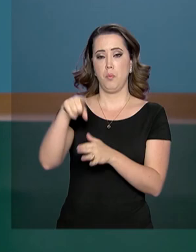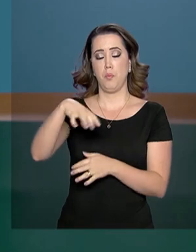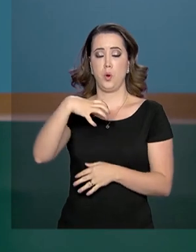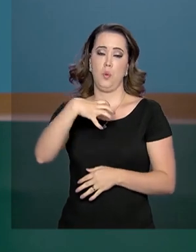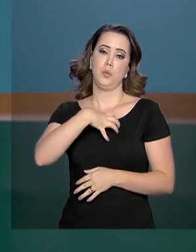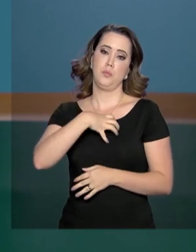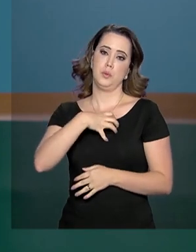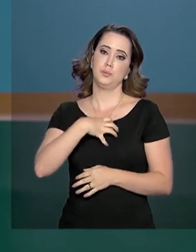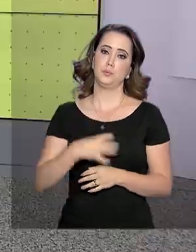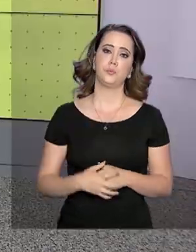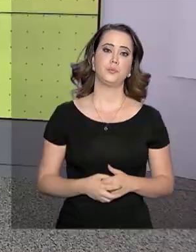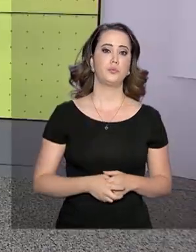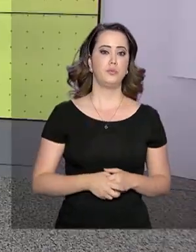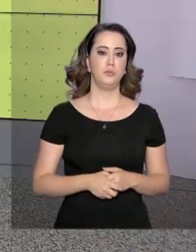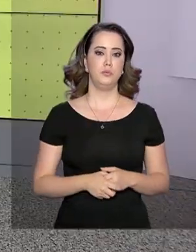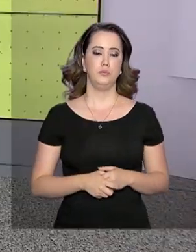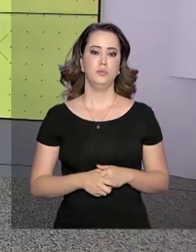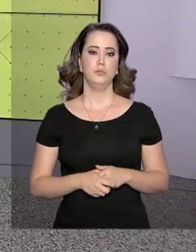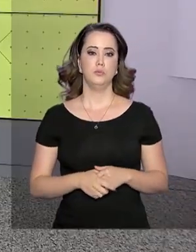Estado da Bahia.